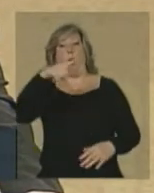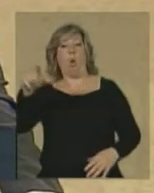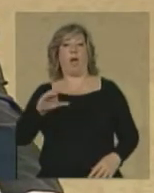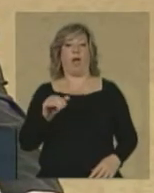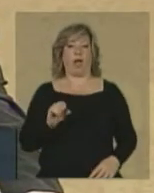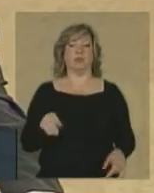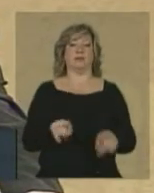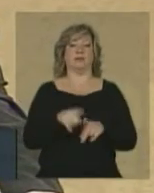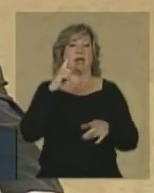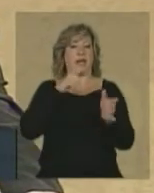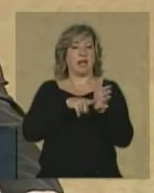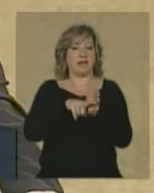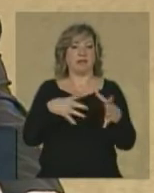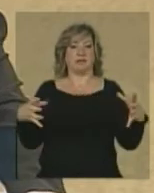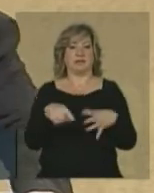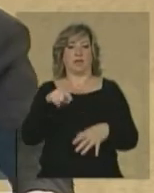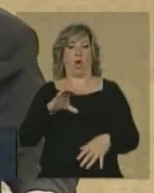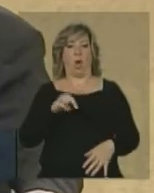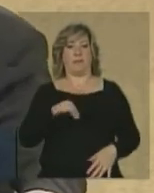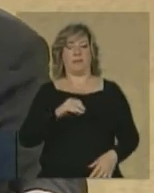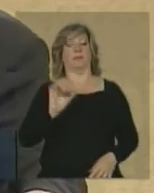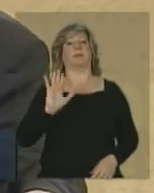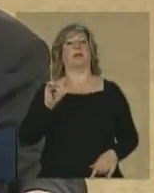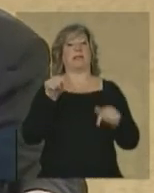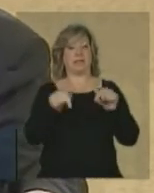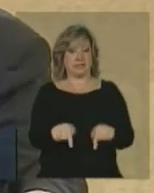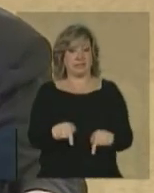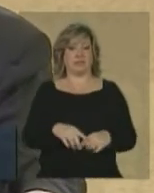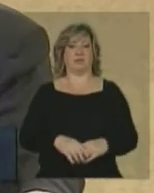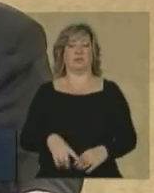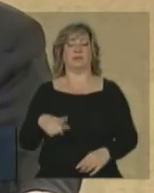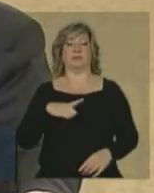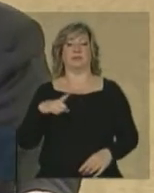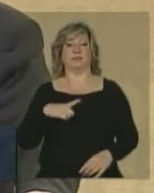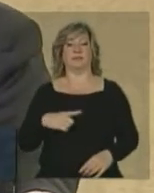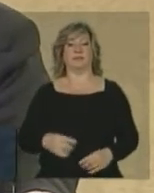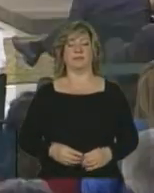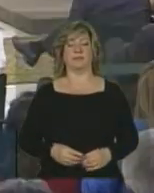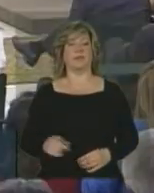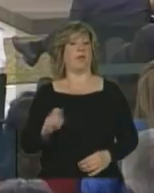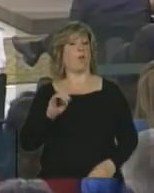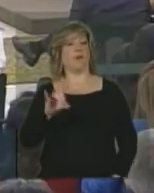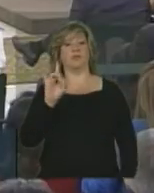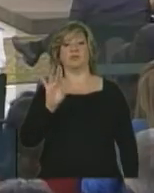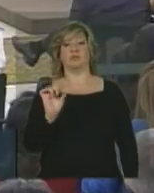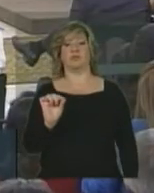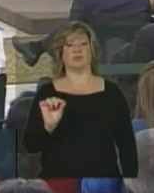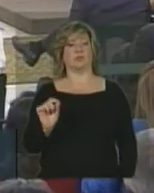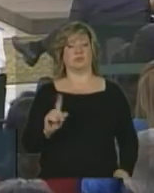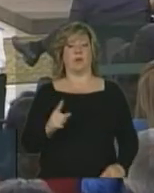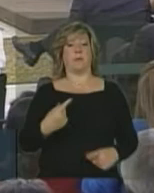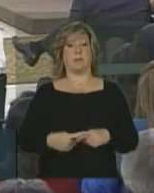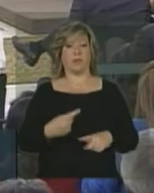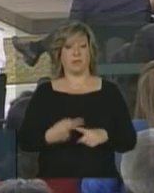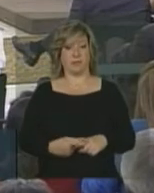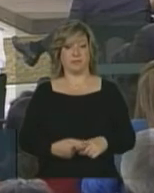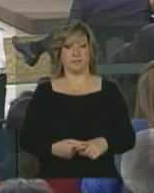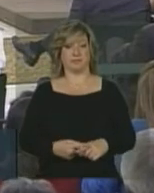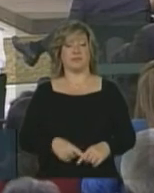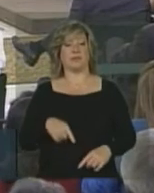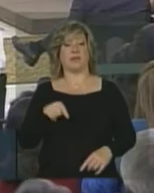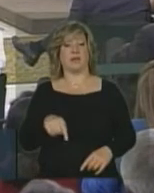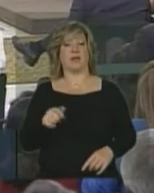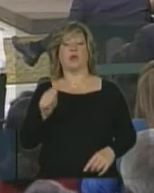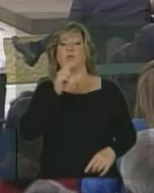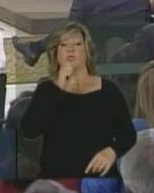pelos integrantes da Comissão. Isto, porém, senhora Presidenta, não é suficiente, pois, repito, não